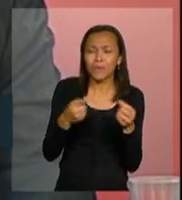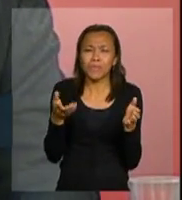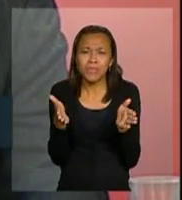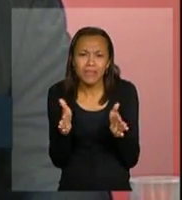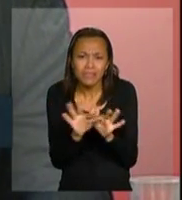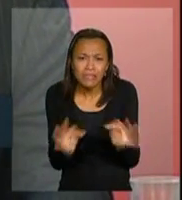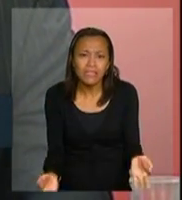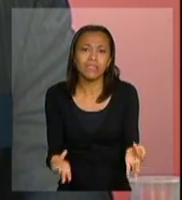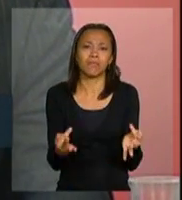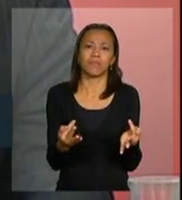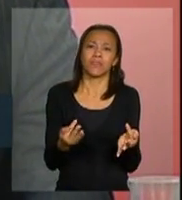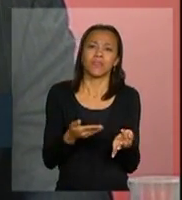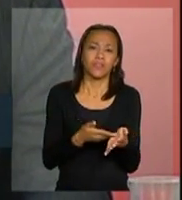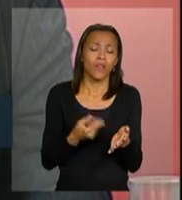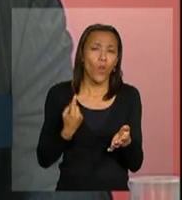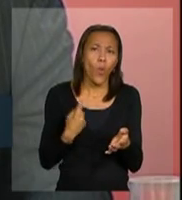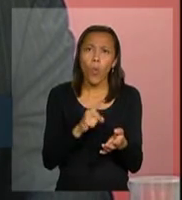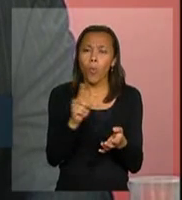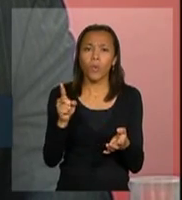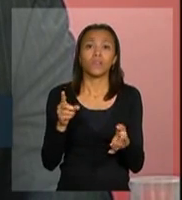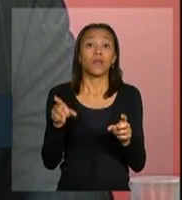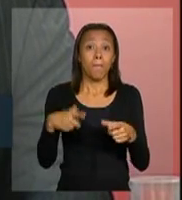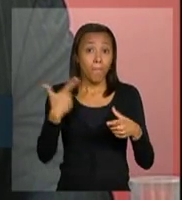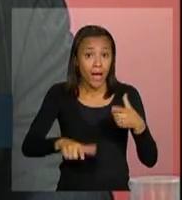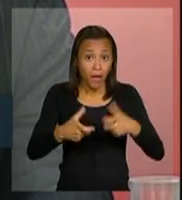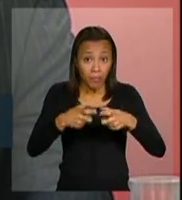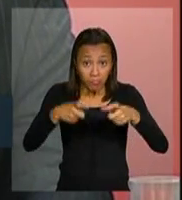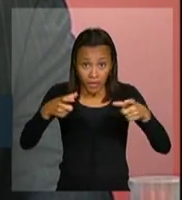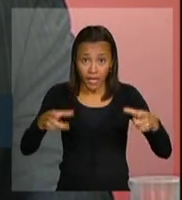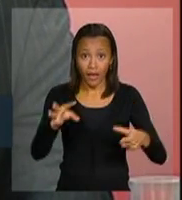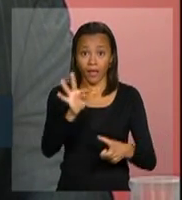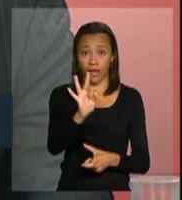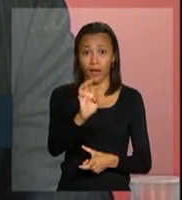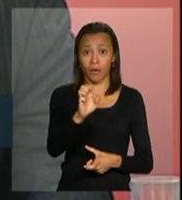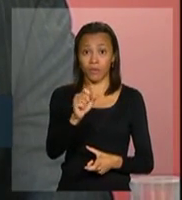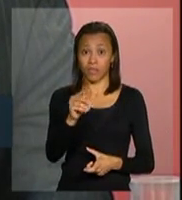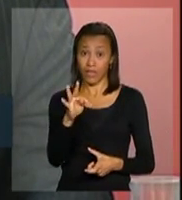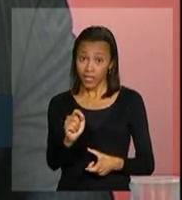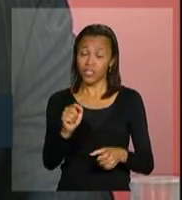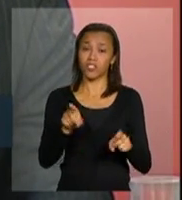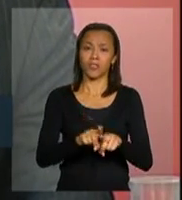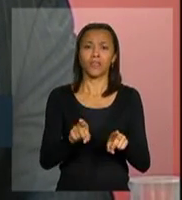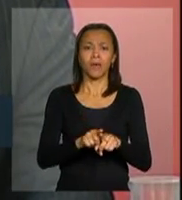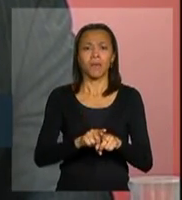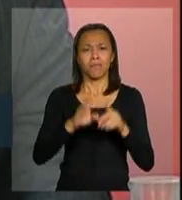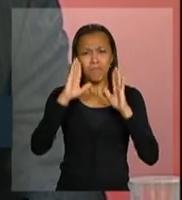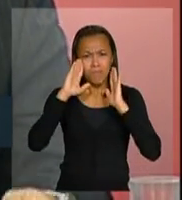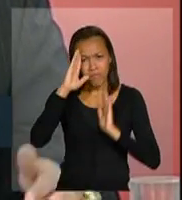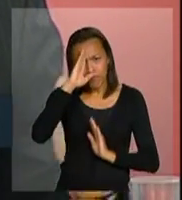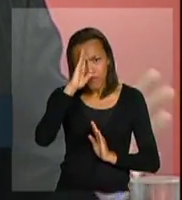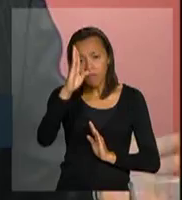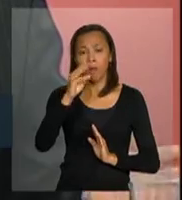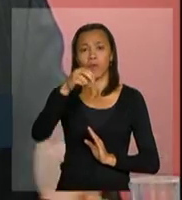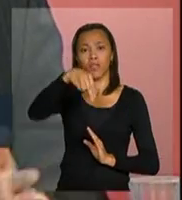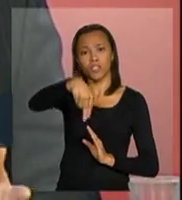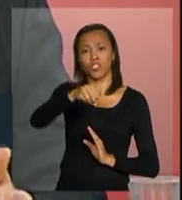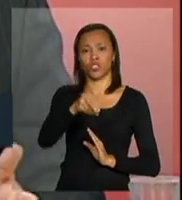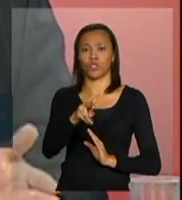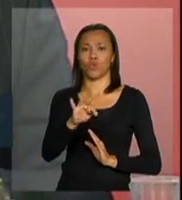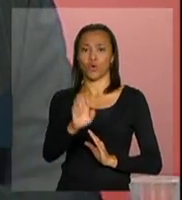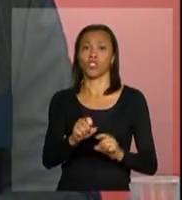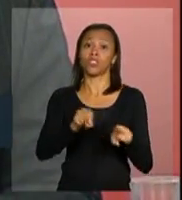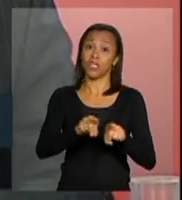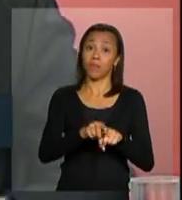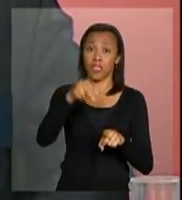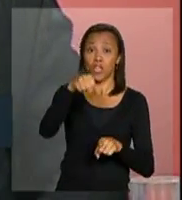iberinhas, ampliar a cobertura de testagem no pré-natal, sobretudo na região norte e nordeste do país. É um dos desafios para